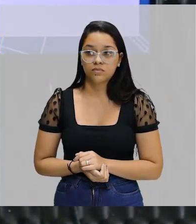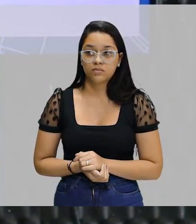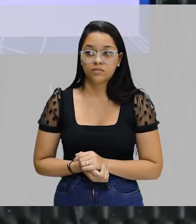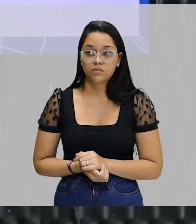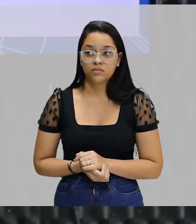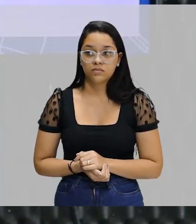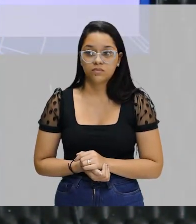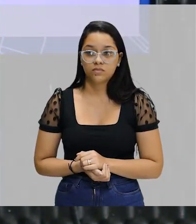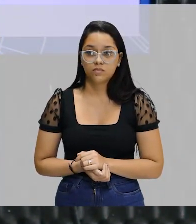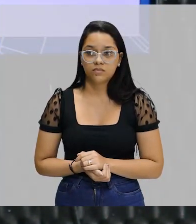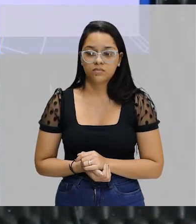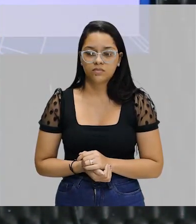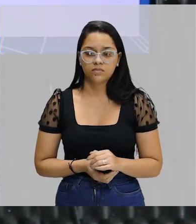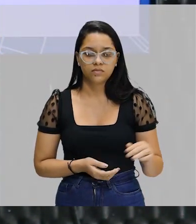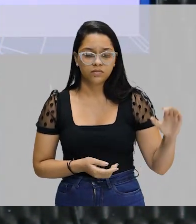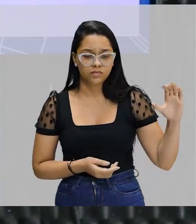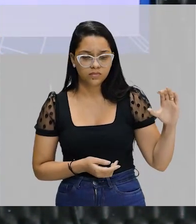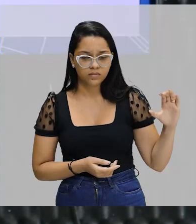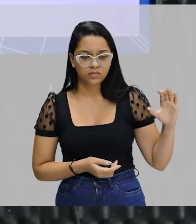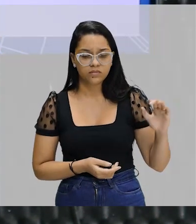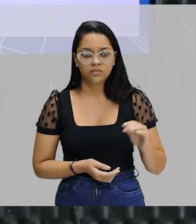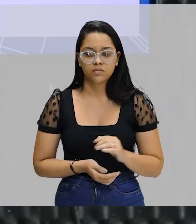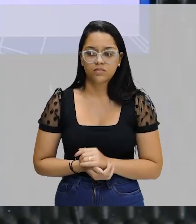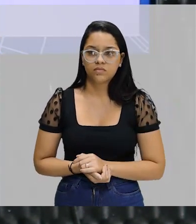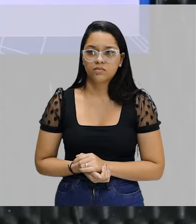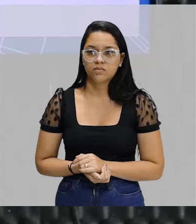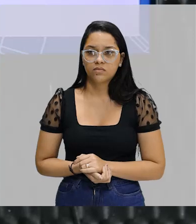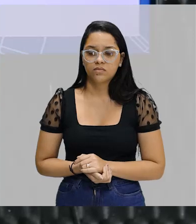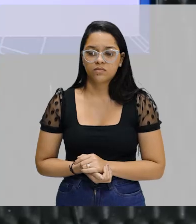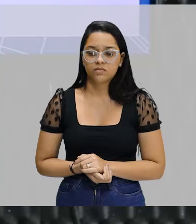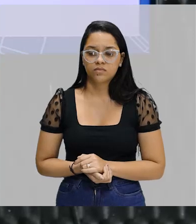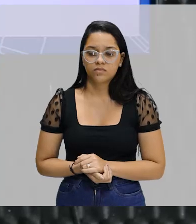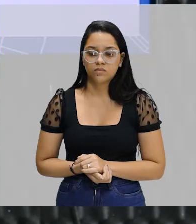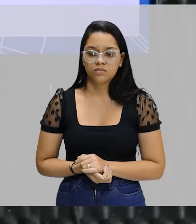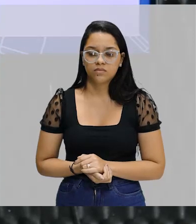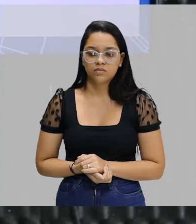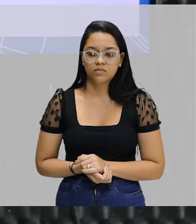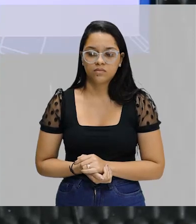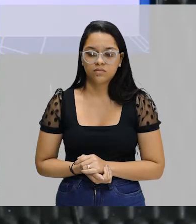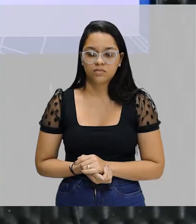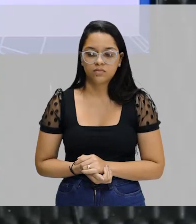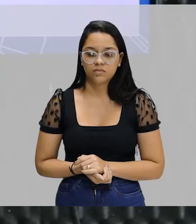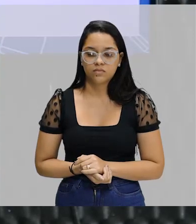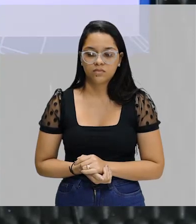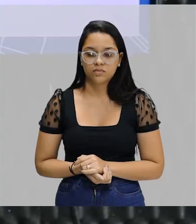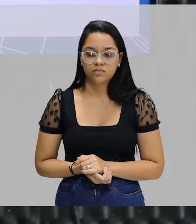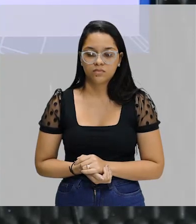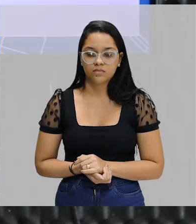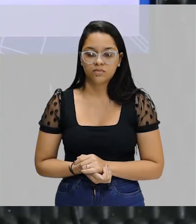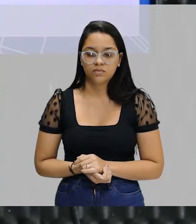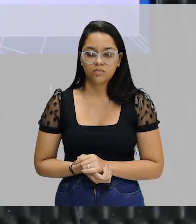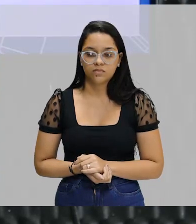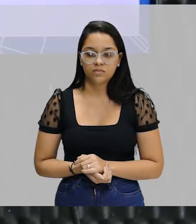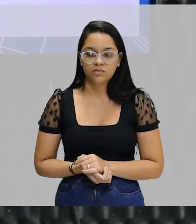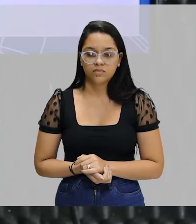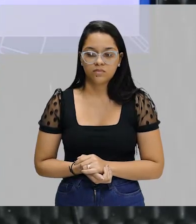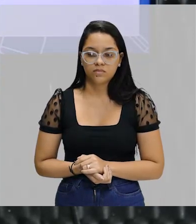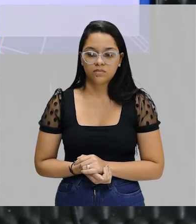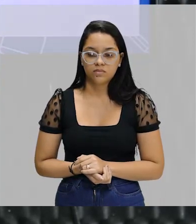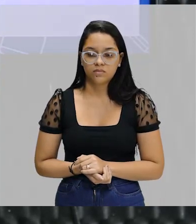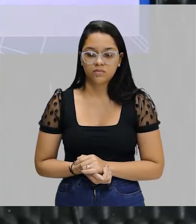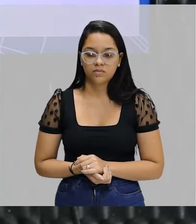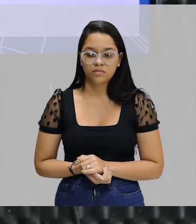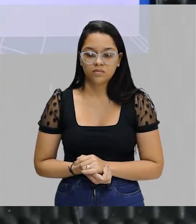Ao fundo do botequim, um casal de pretos acaba de sentar-se numa das